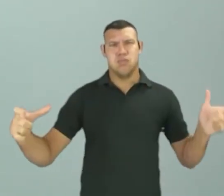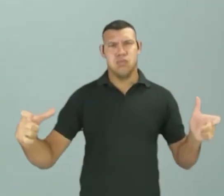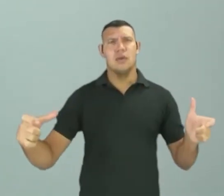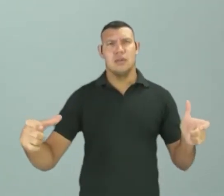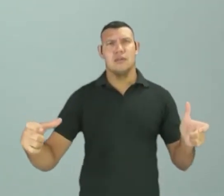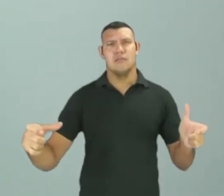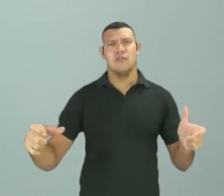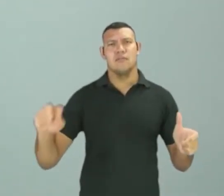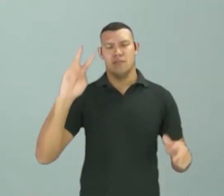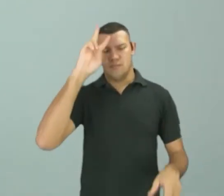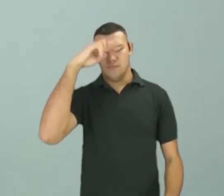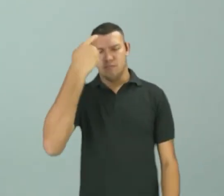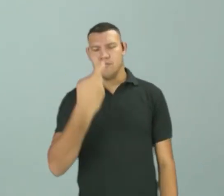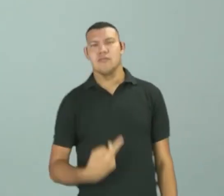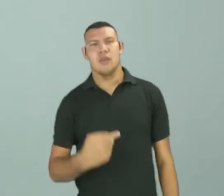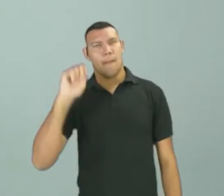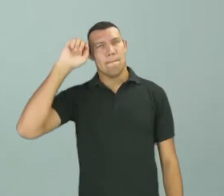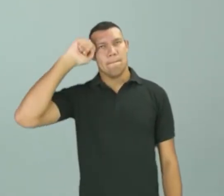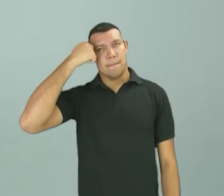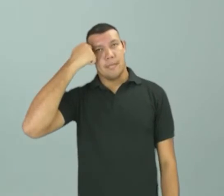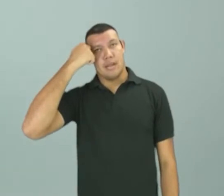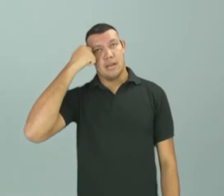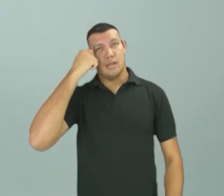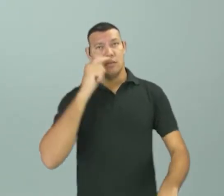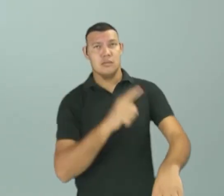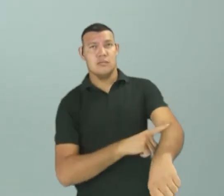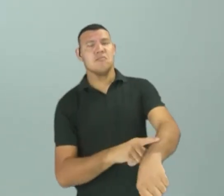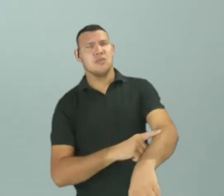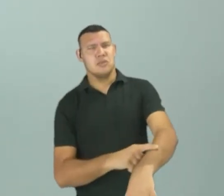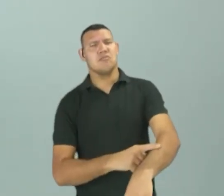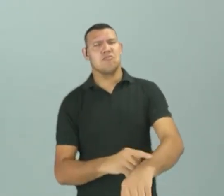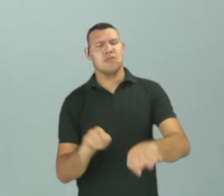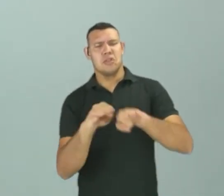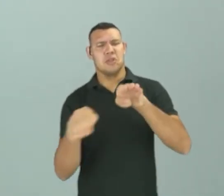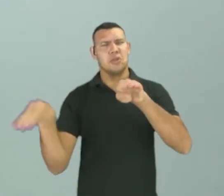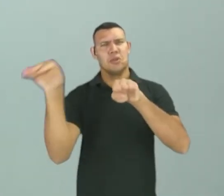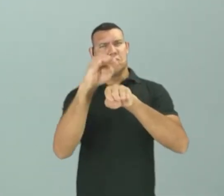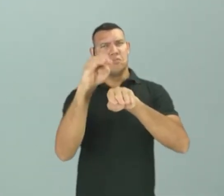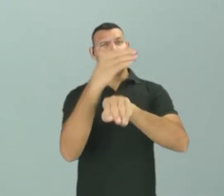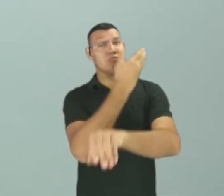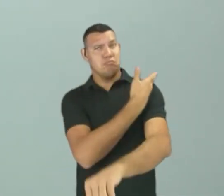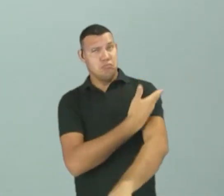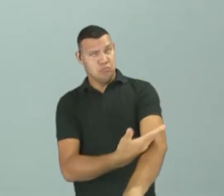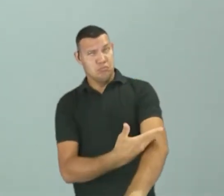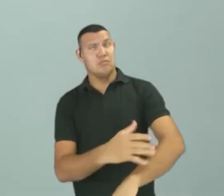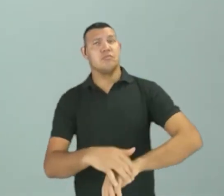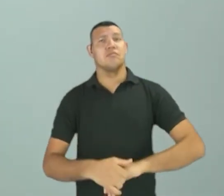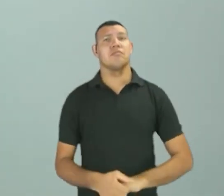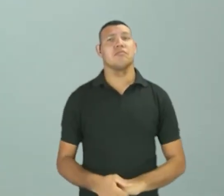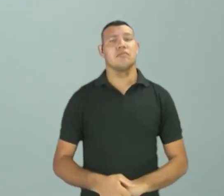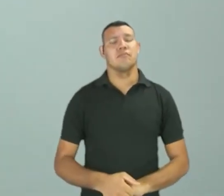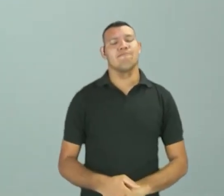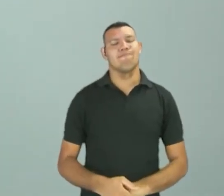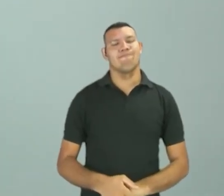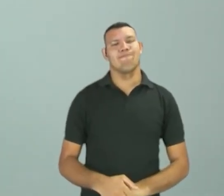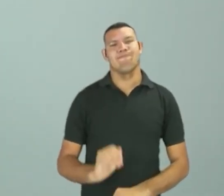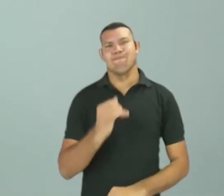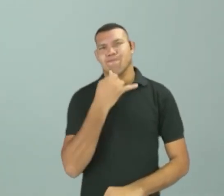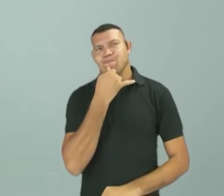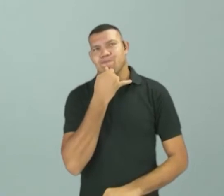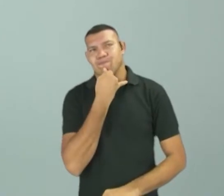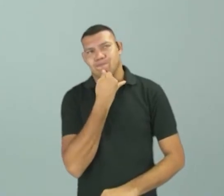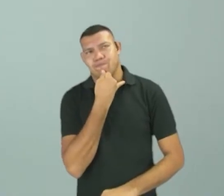autodeclaradas pretas ou pardas, superior à população branca. Porém, infelizmente,